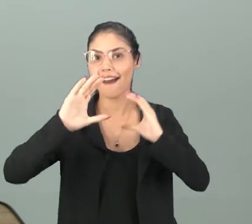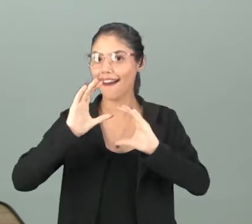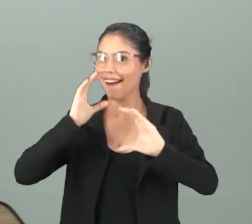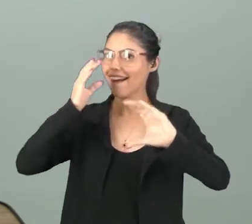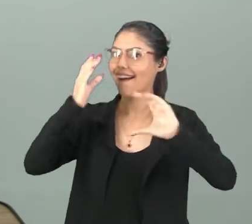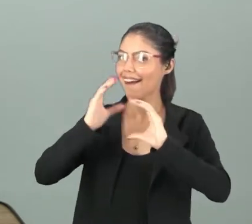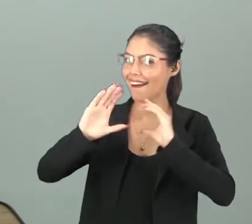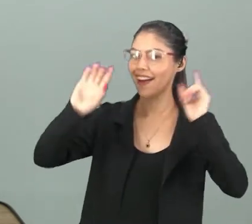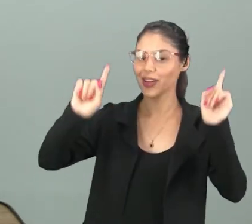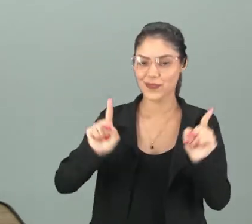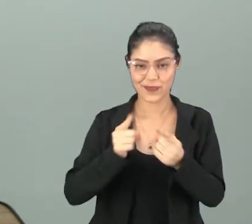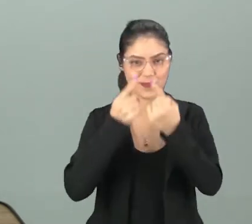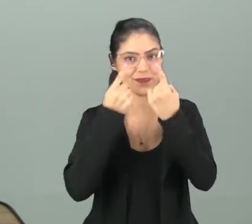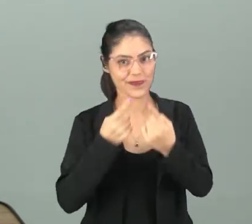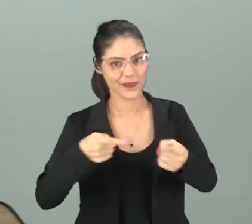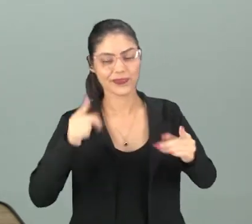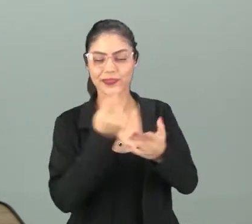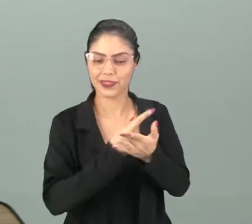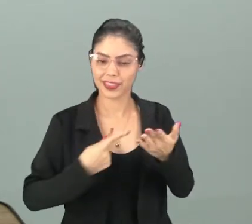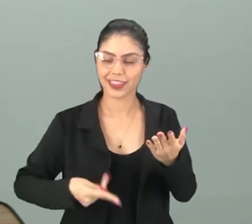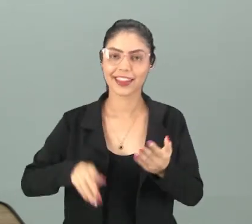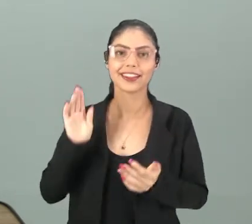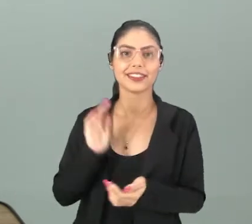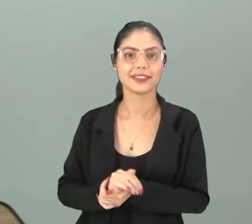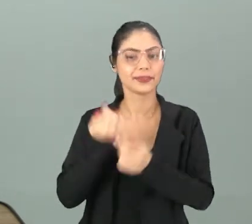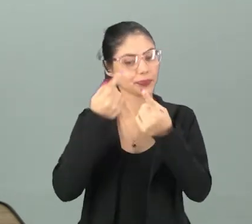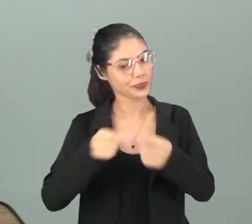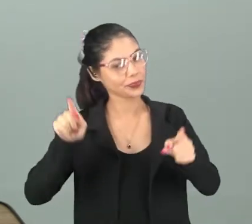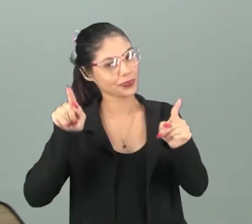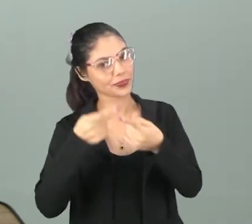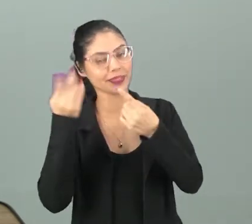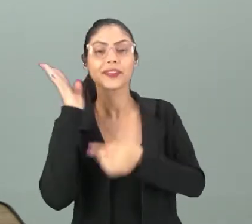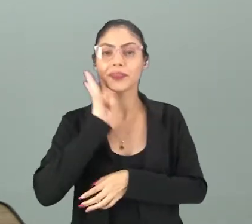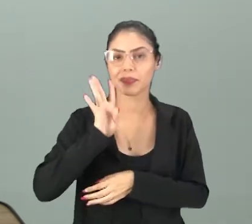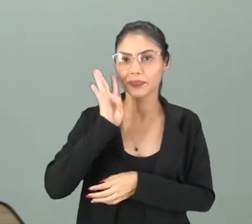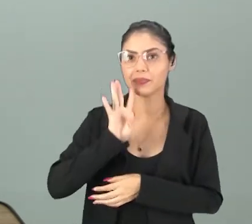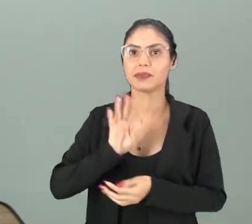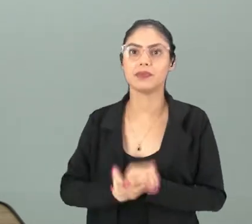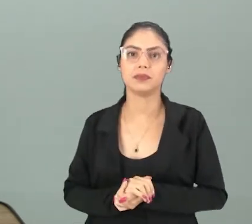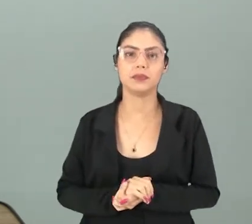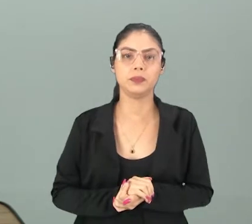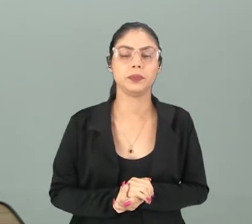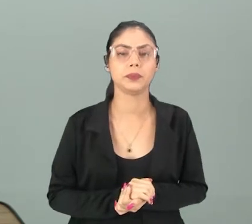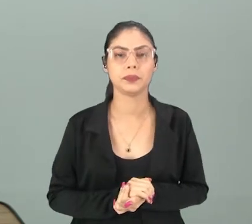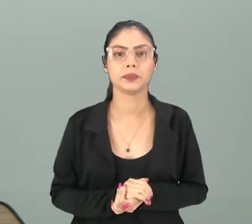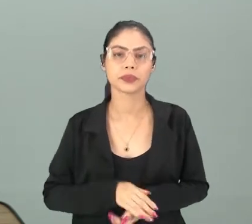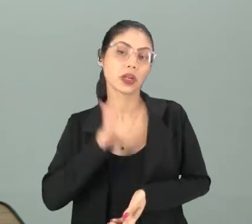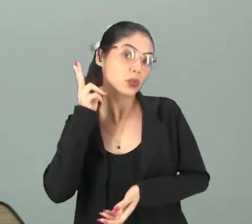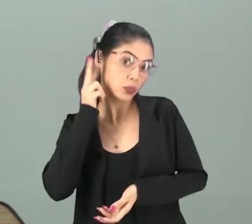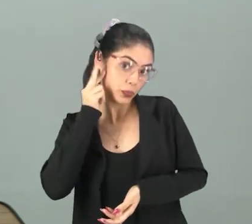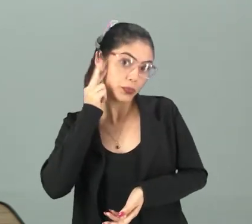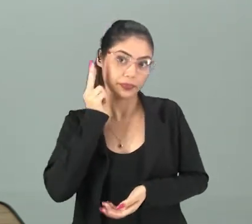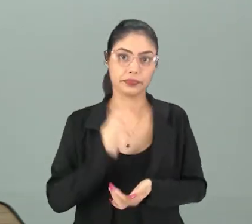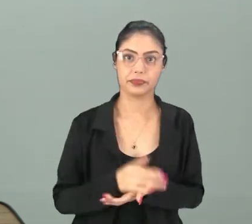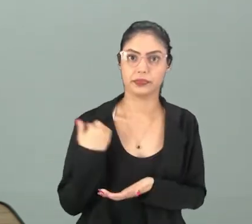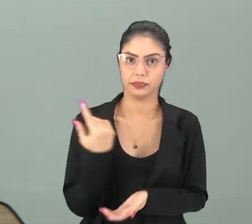Cantaram um poema E ficou com uma melodia muito legal Então, é muito comum nós vermos